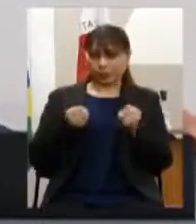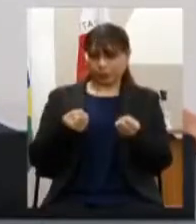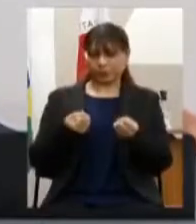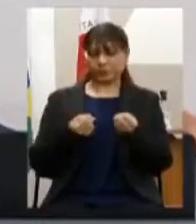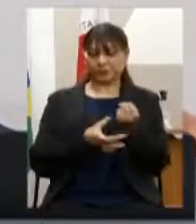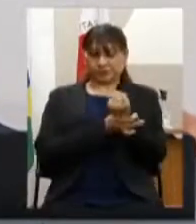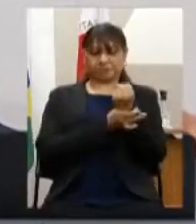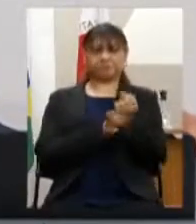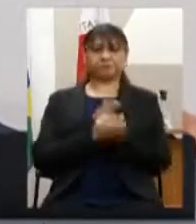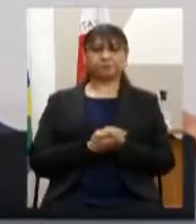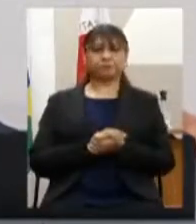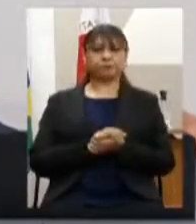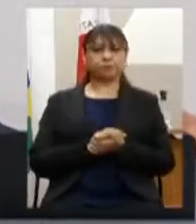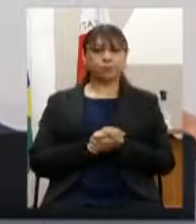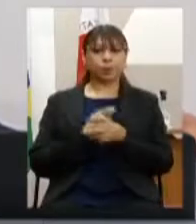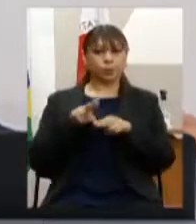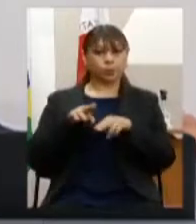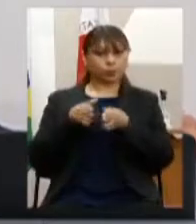o áudio Maria